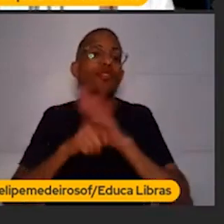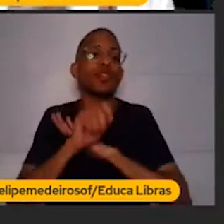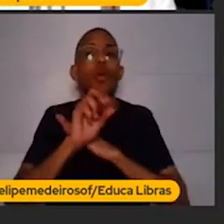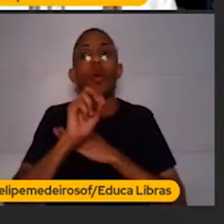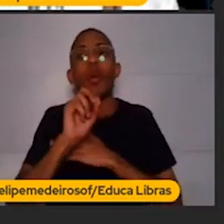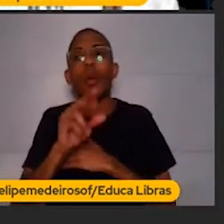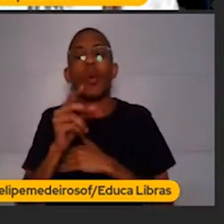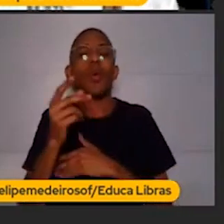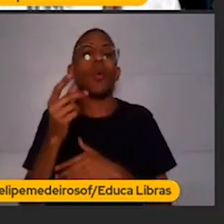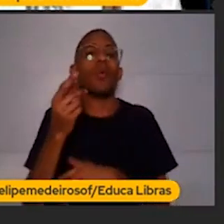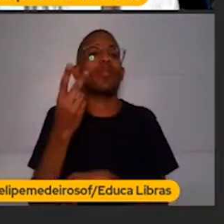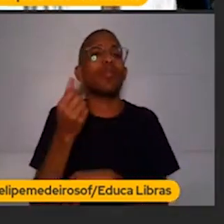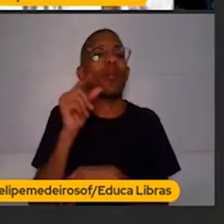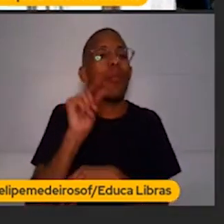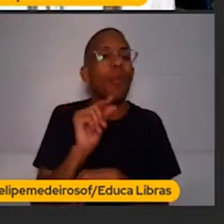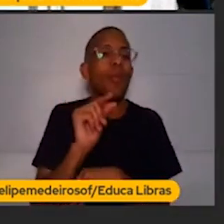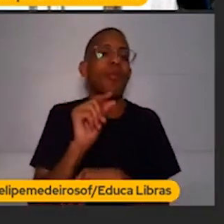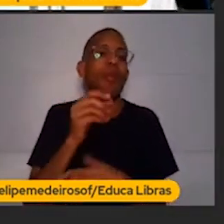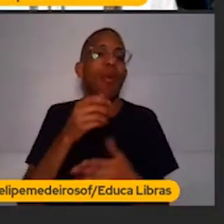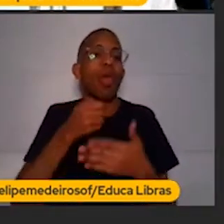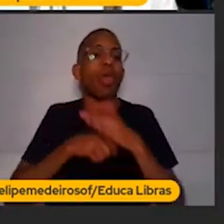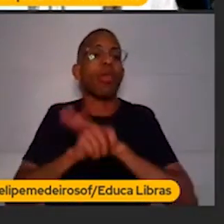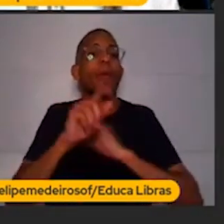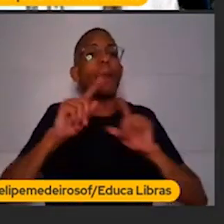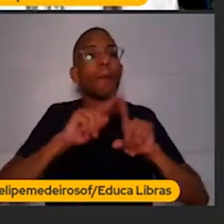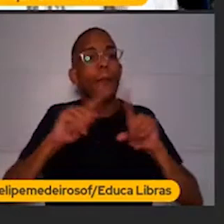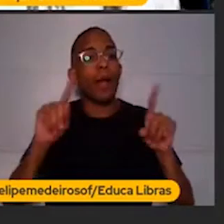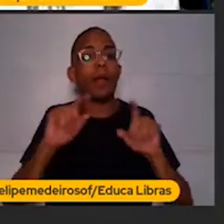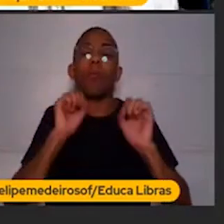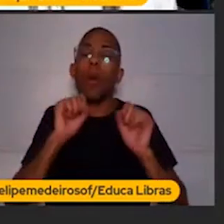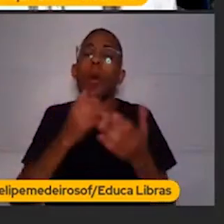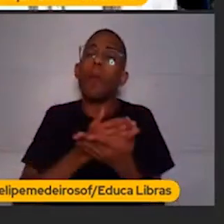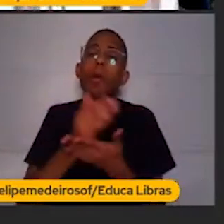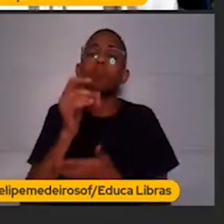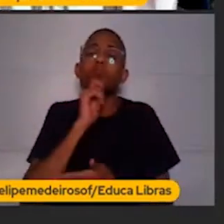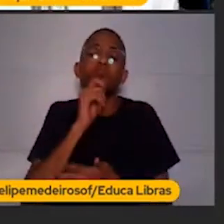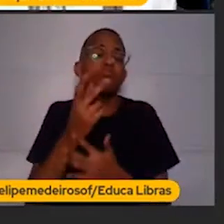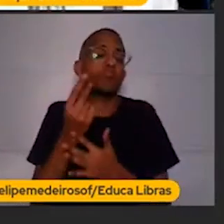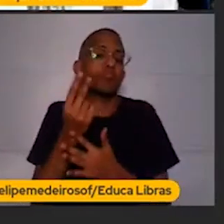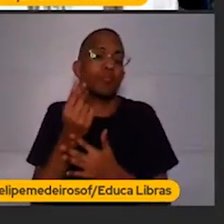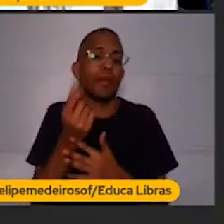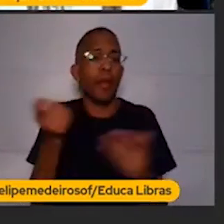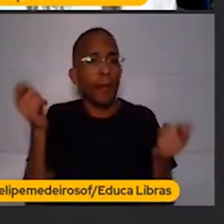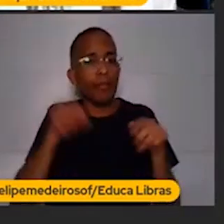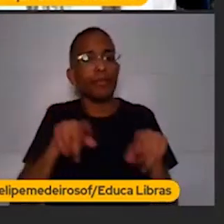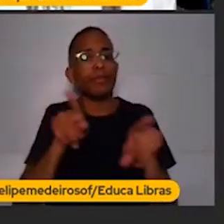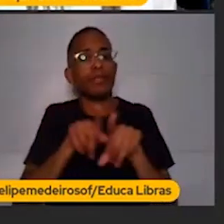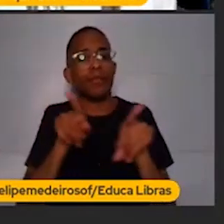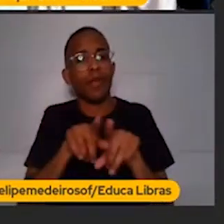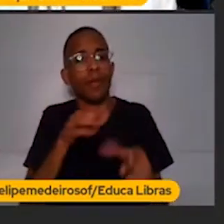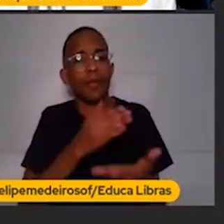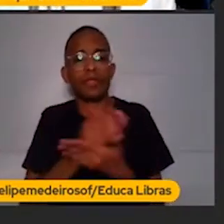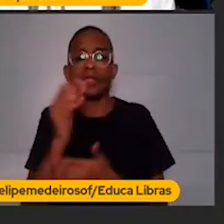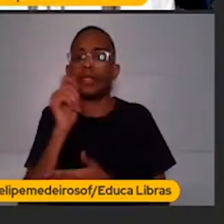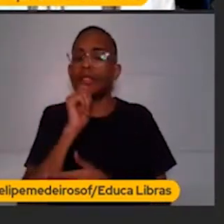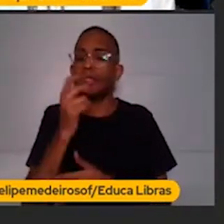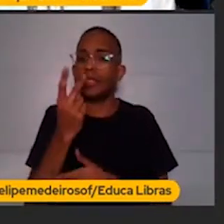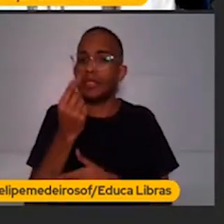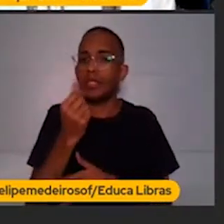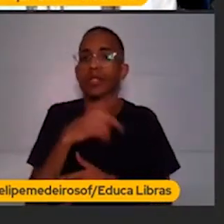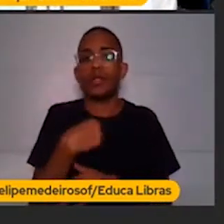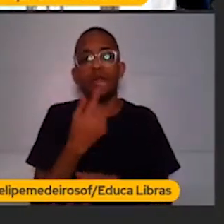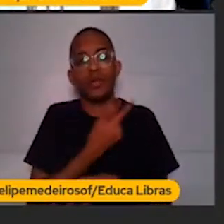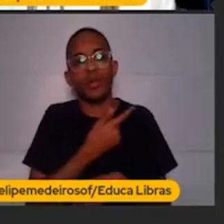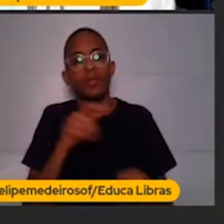suficiente para investir naquilo. Mas é possível começar sem dinheiro. Tá bom? É possível começar sem dinheiro. A gente precisa,